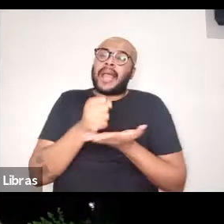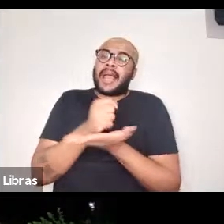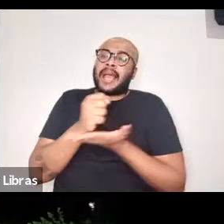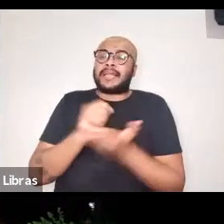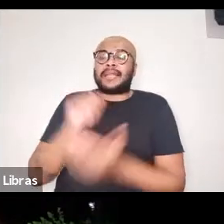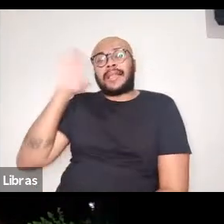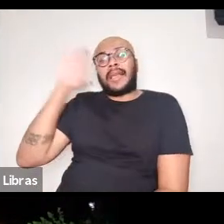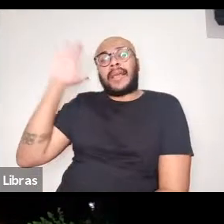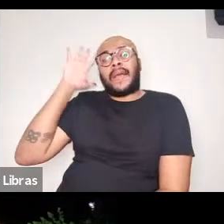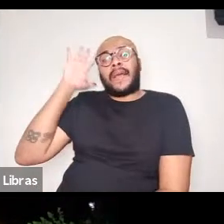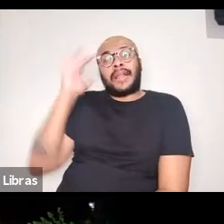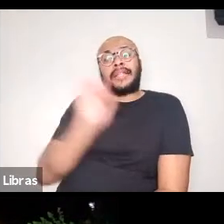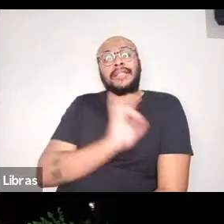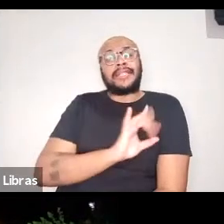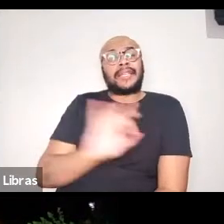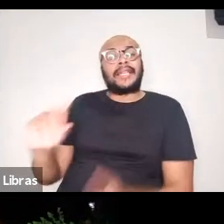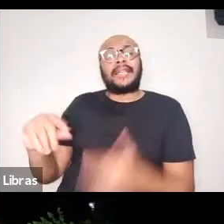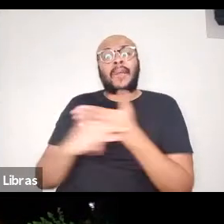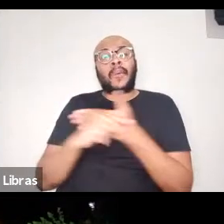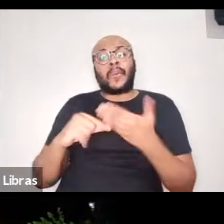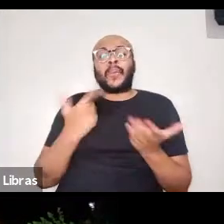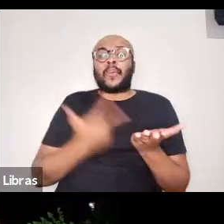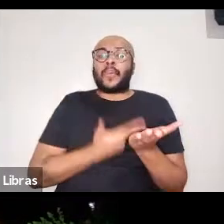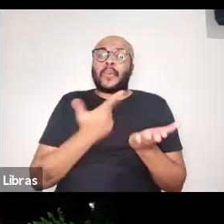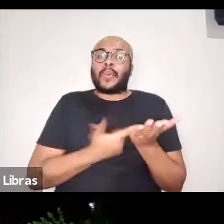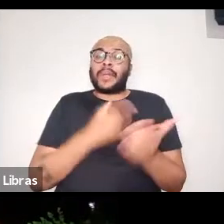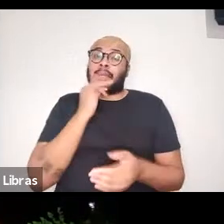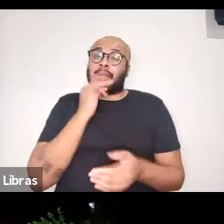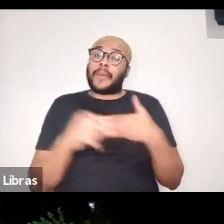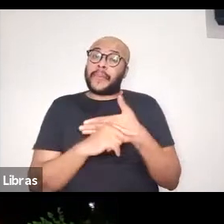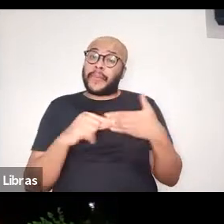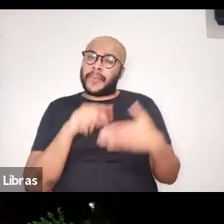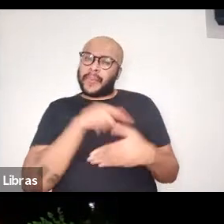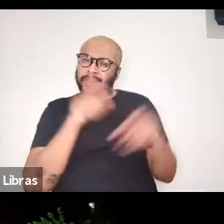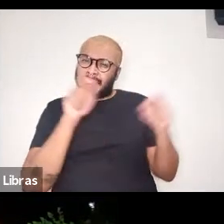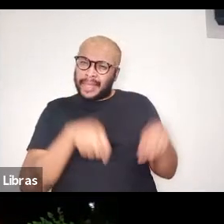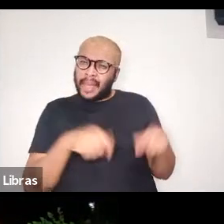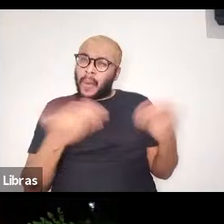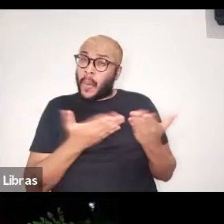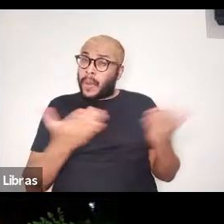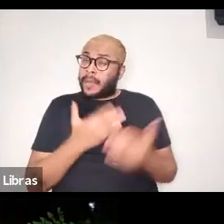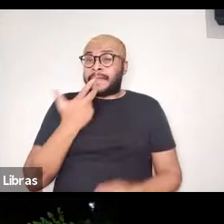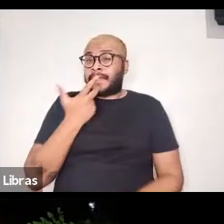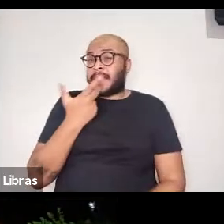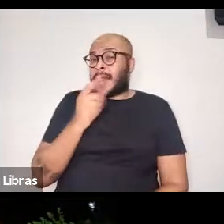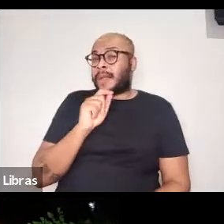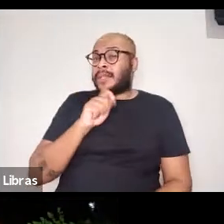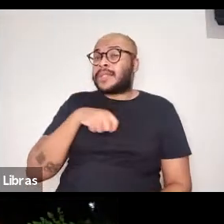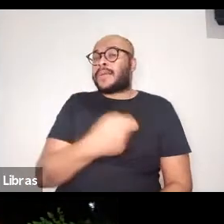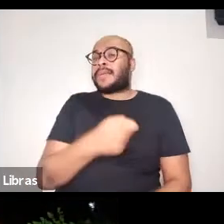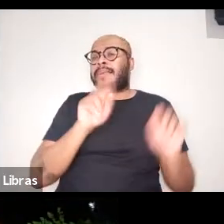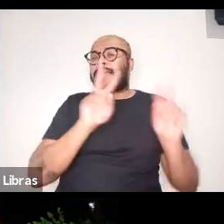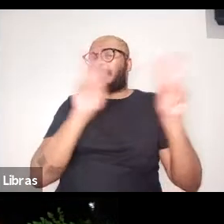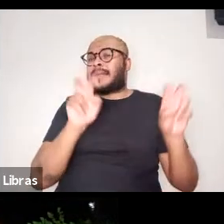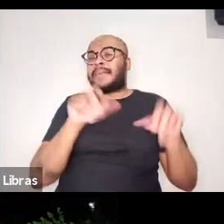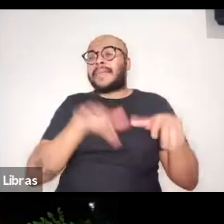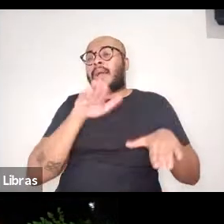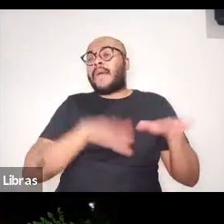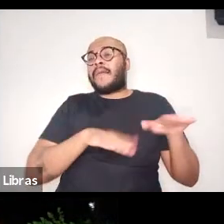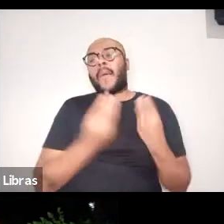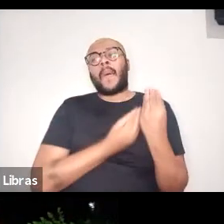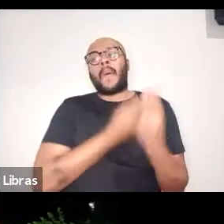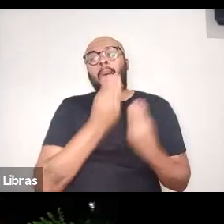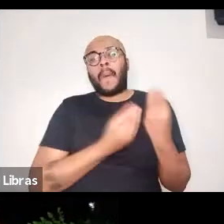do autor do livro, ou seja, fulano teria dito hoje sobre isso, talvez de tal forma,